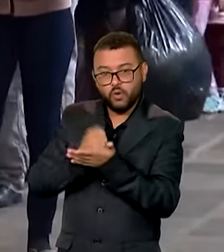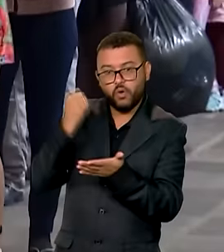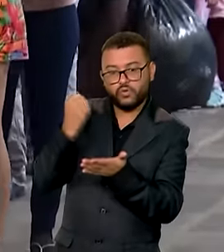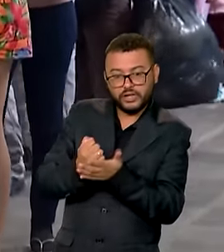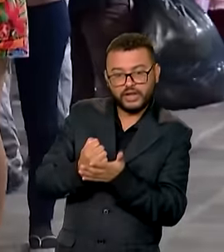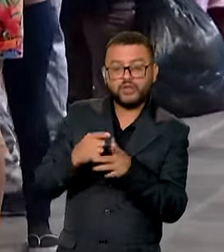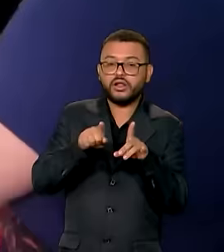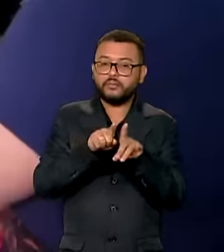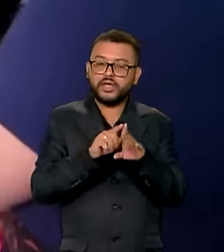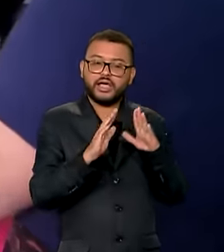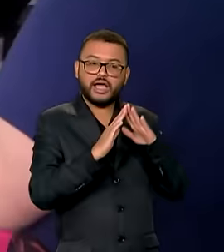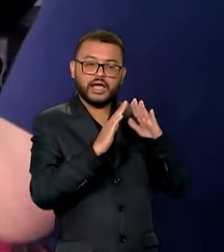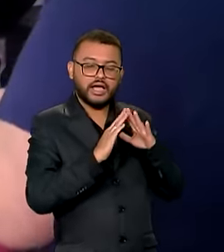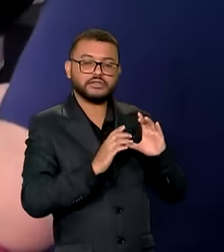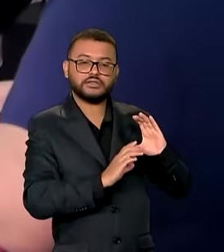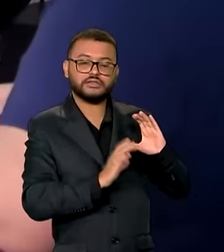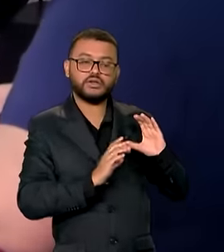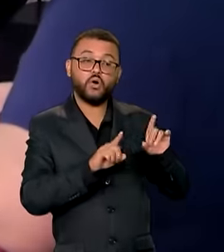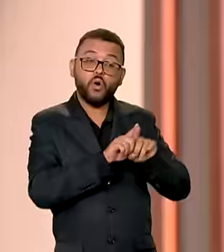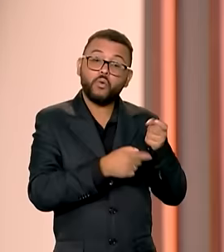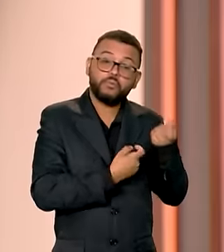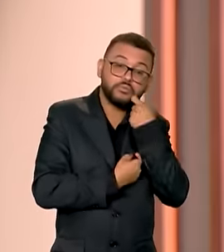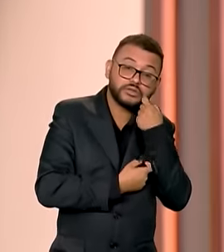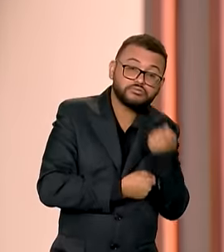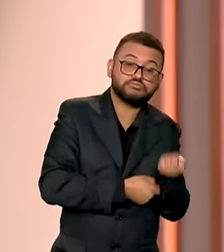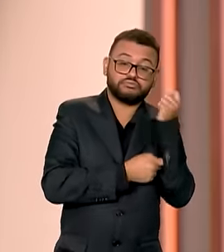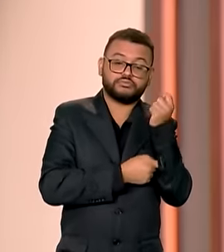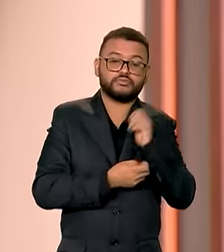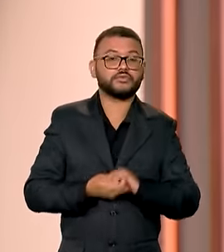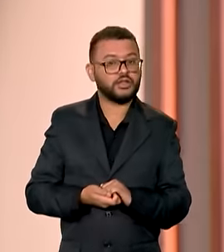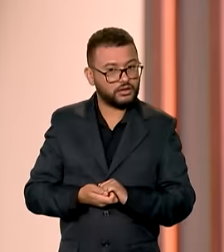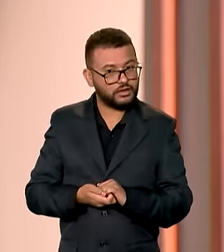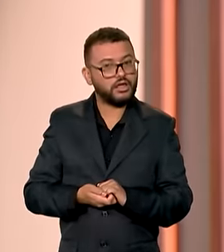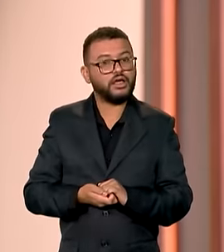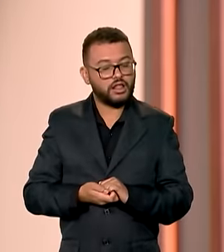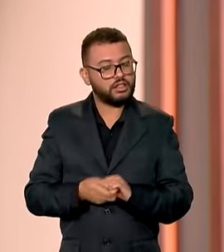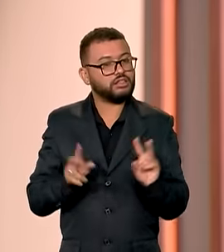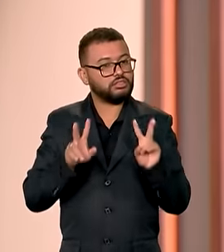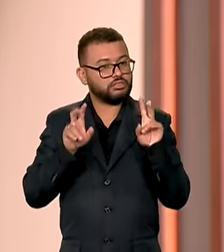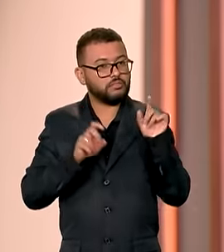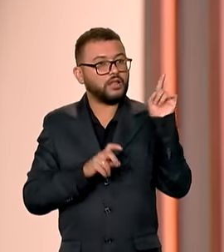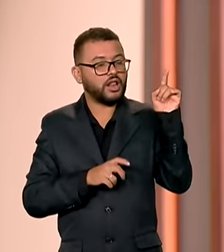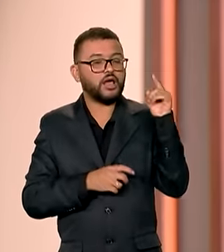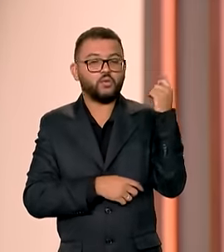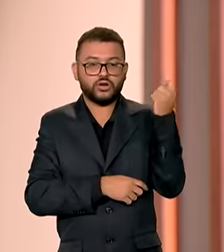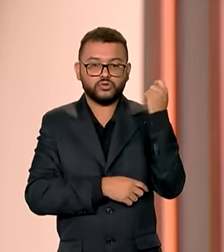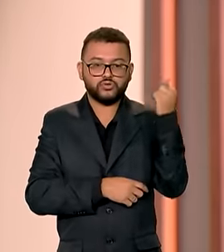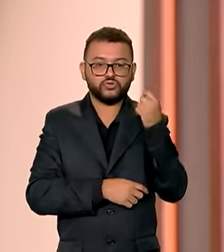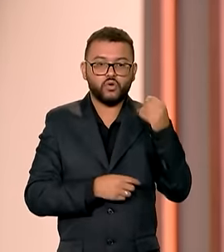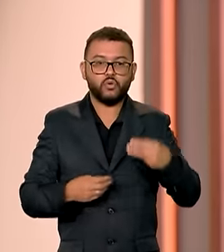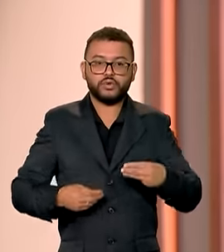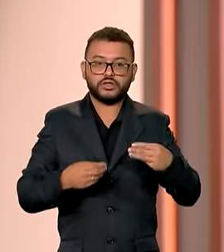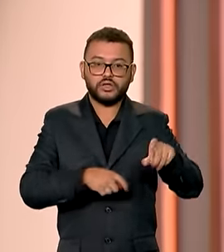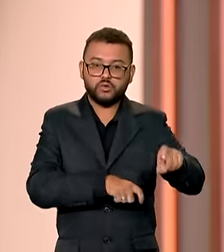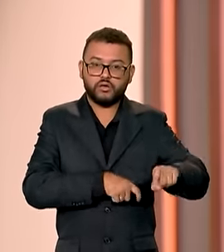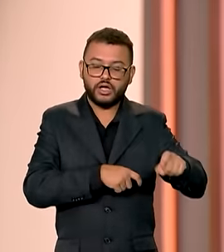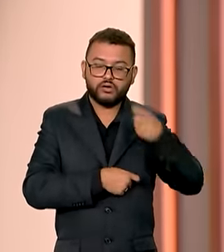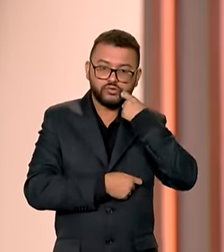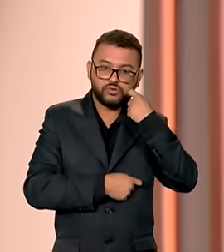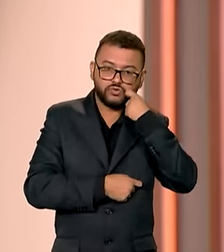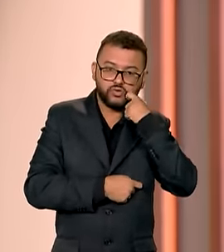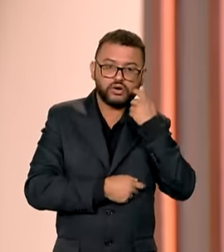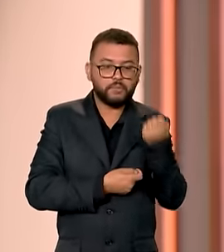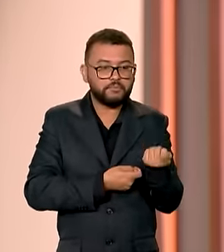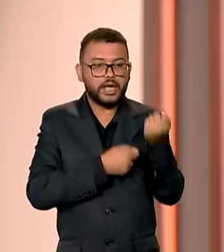trabalhadores domésticos e pescadores artesanais. Olha, e ainda sobre o Rio Grande do Sul, o Ministério da Agricultura e Pecuária